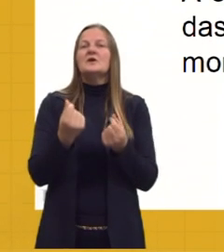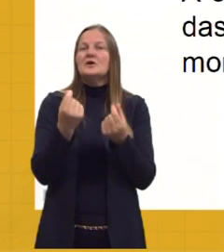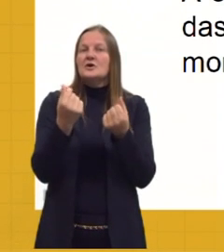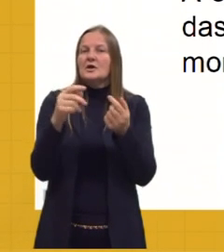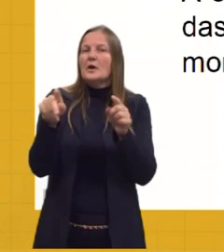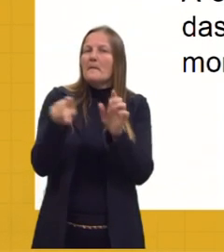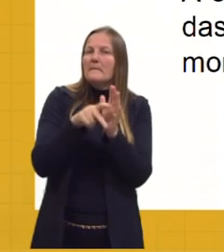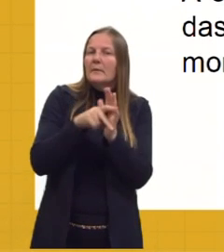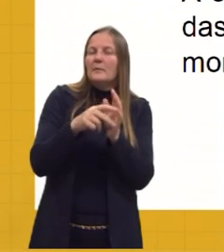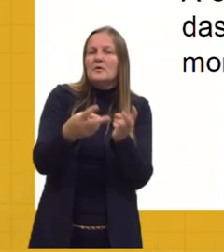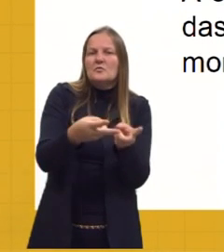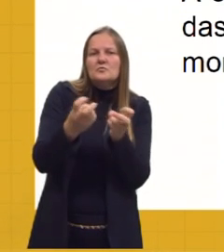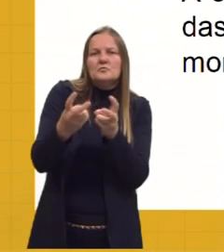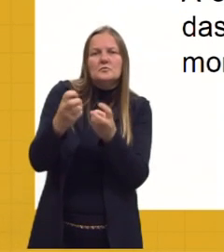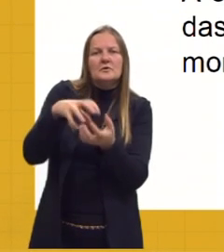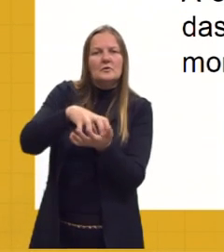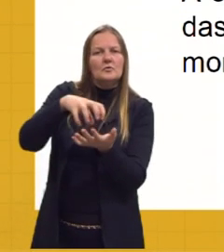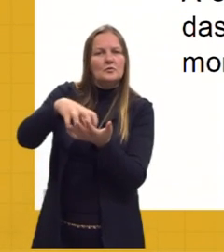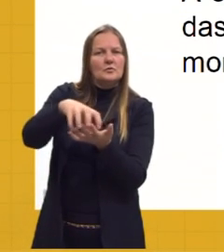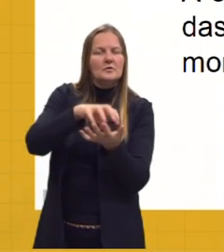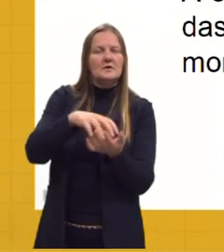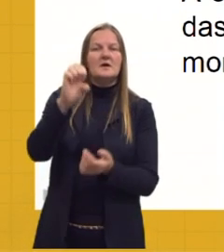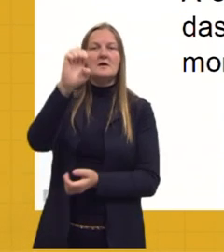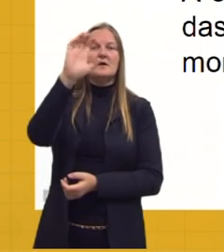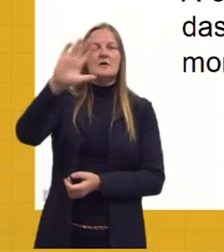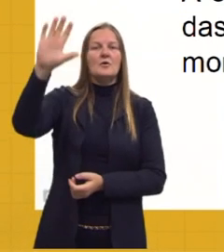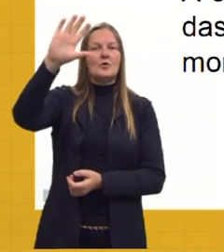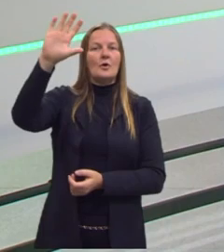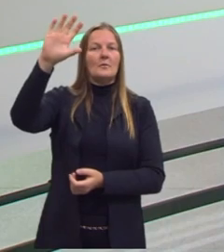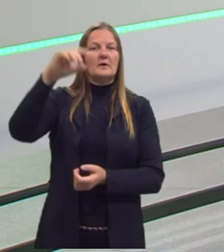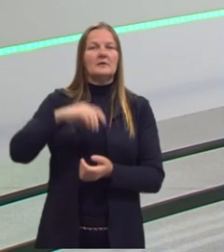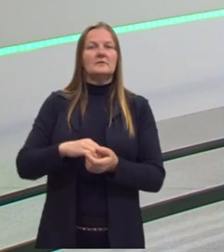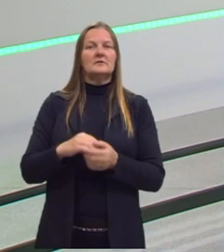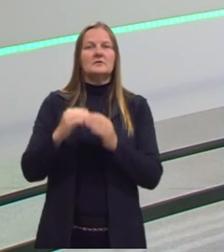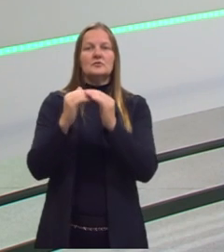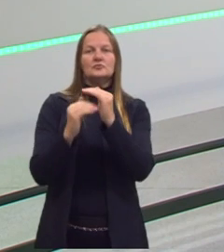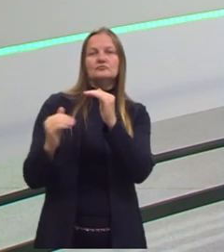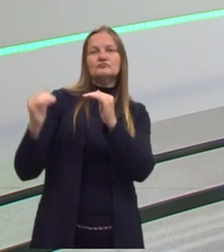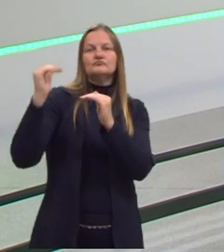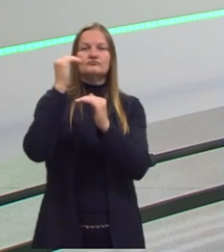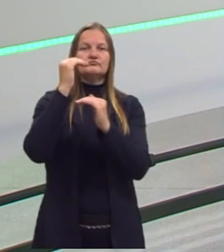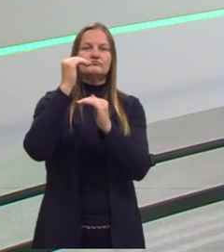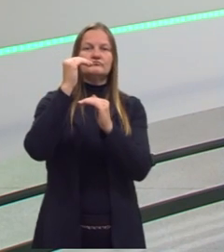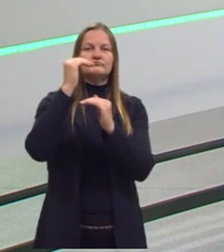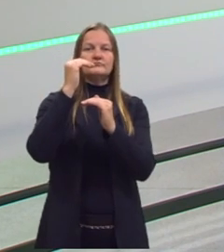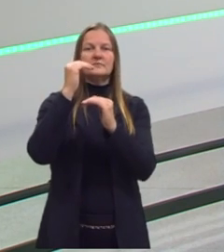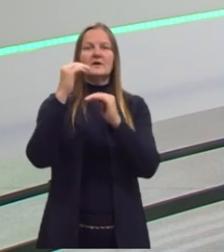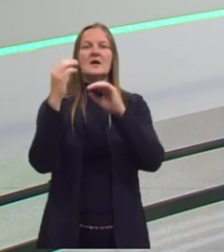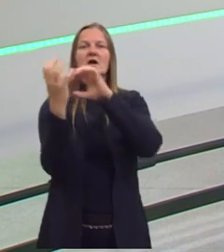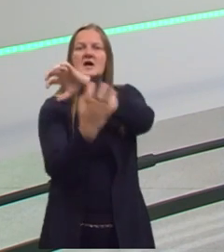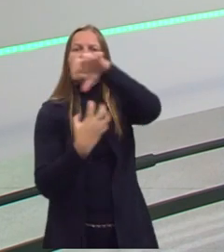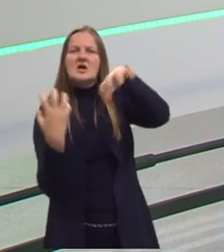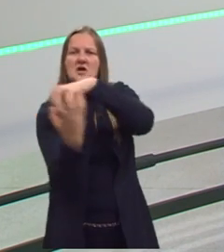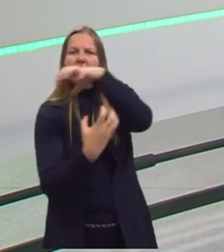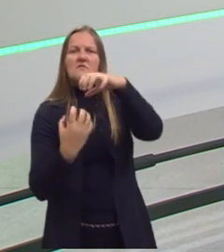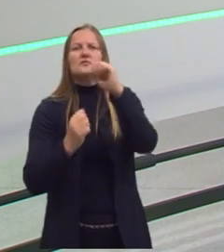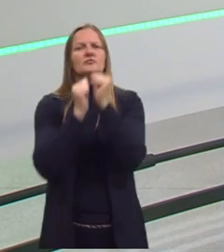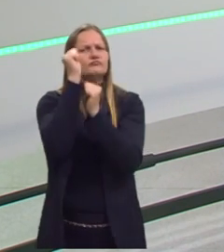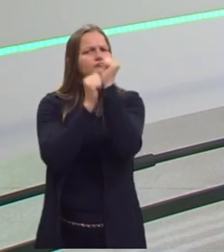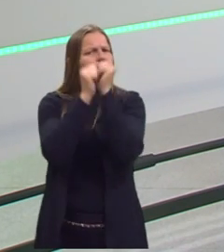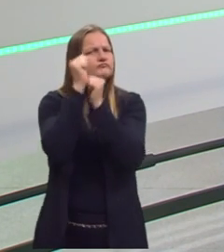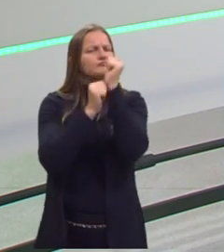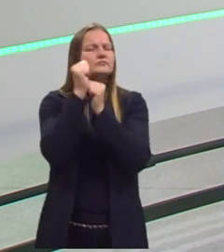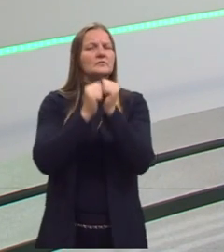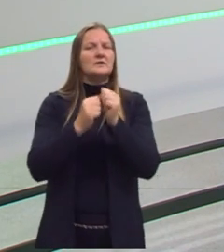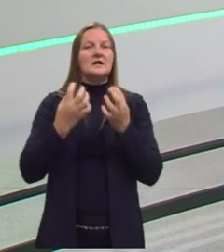expropriadas das colônias, os europeus foram capazes de dar um segundo salto, que foi a Revolução Industrial. Quer dizer que toda